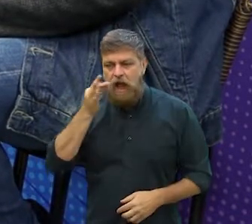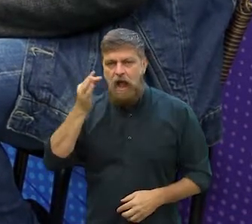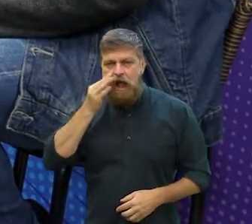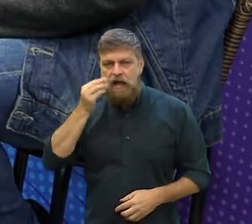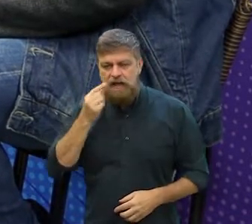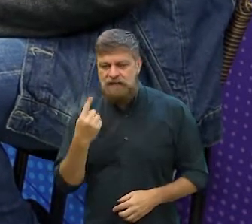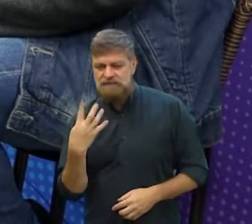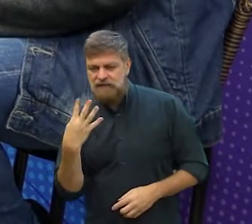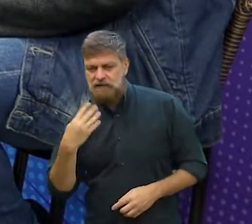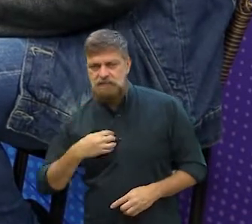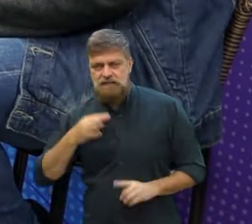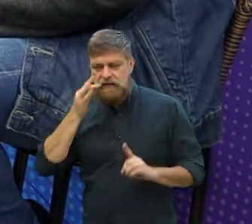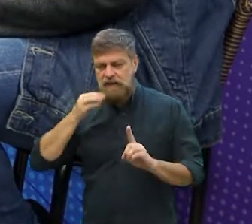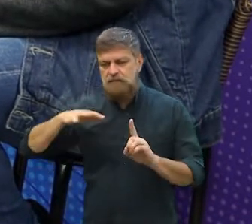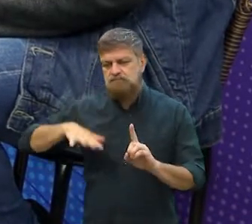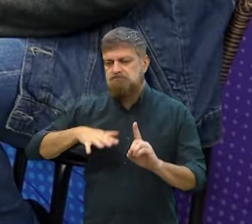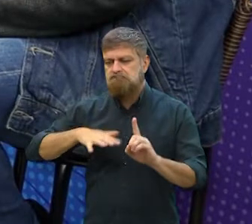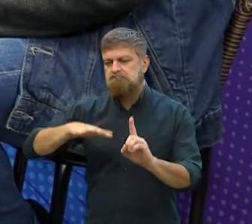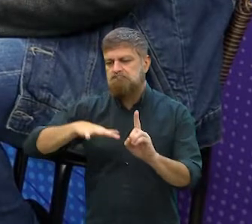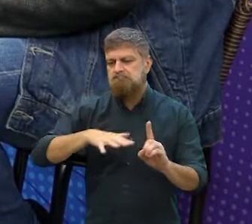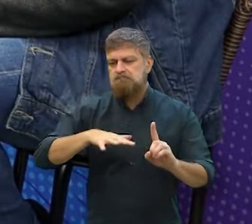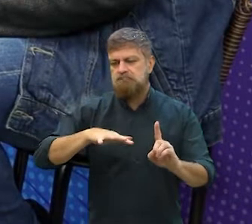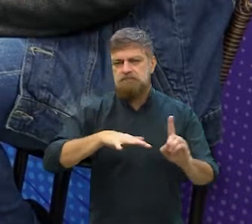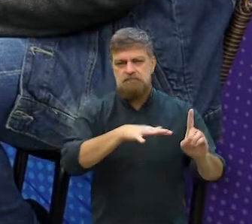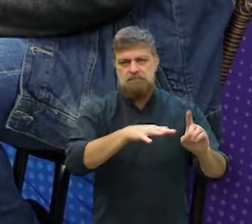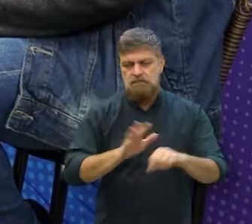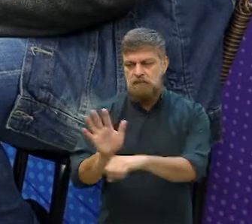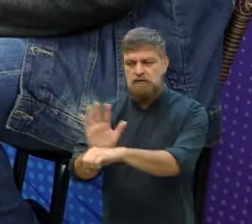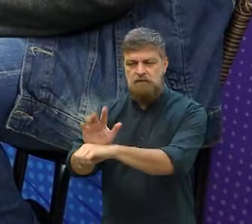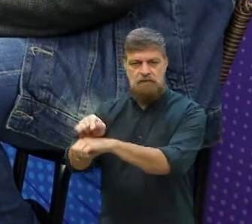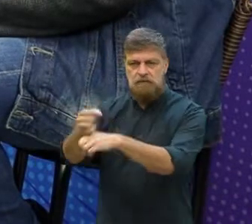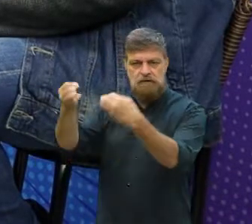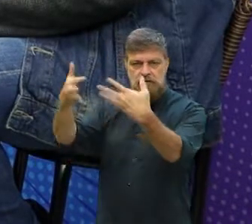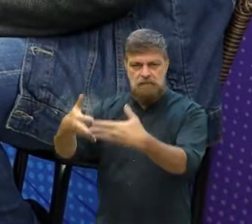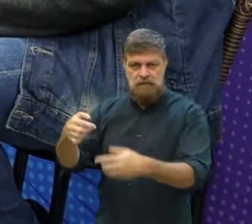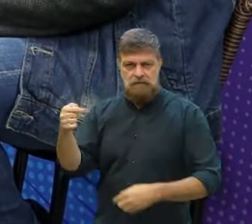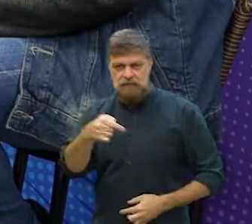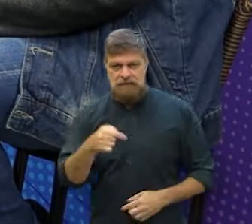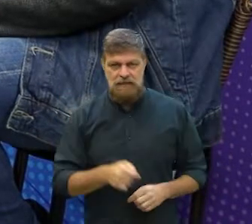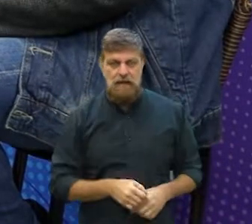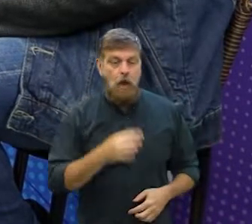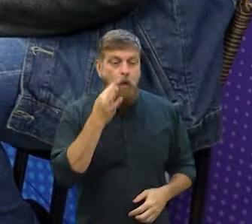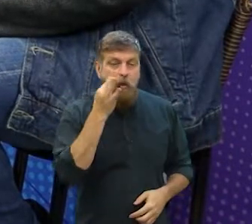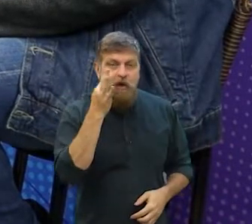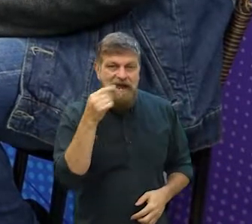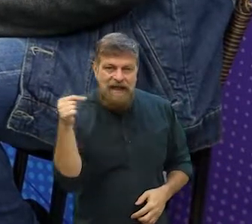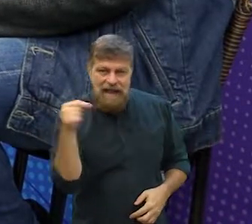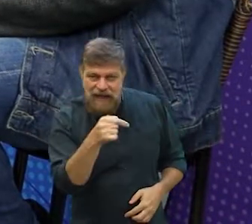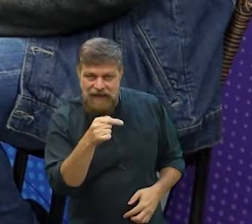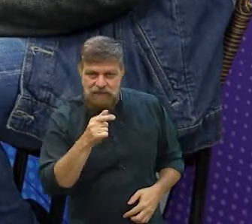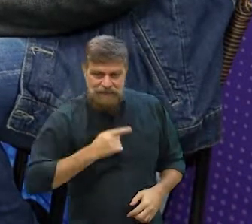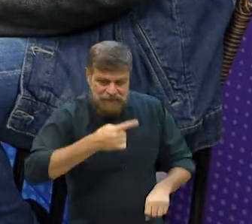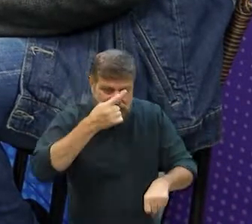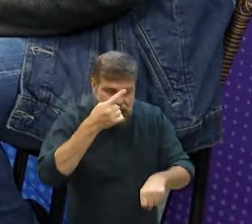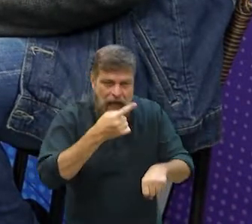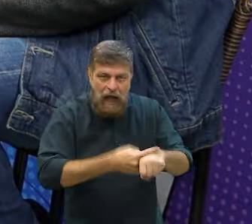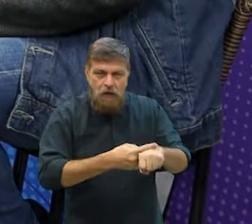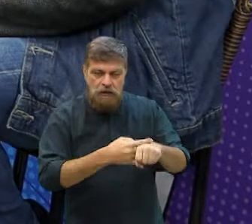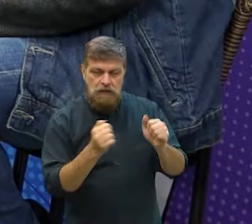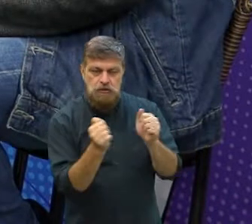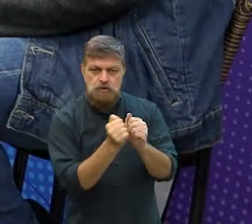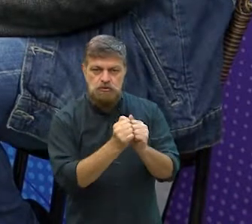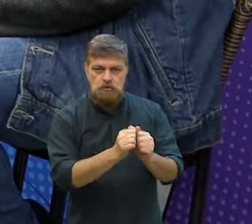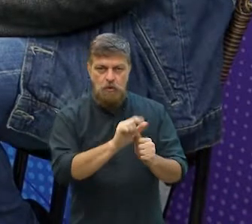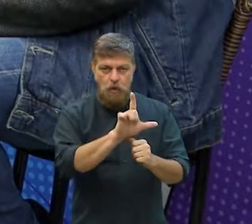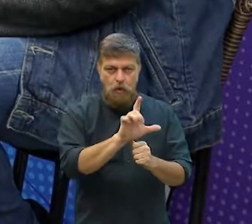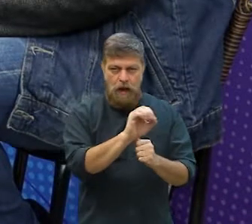gatos, 13 ou 14 gatos, ninguém explica, eu não explico isso no filme, e os gatos têm até um papel importante ali num determinado momento com